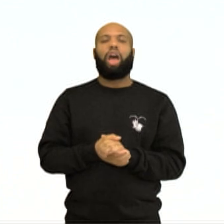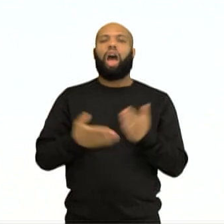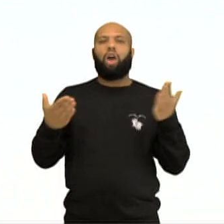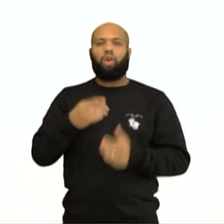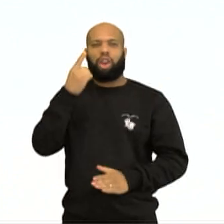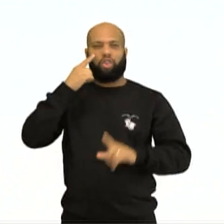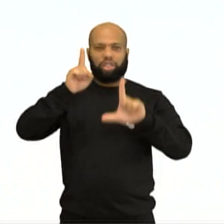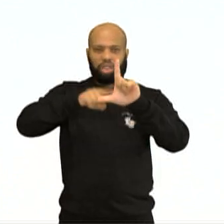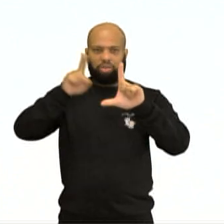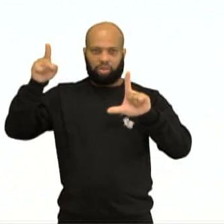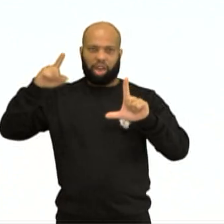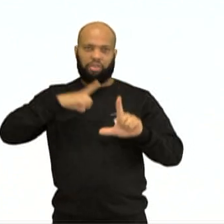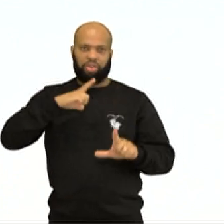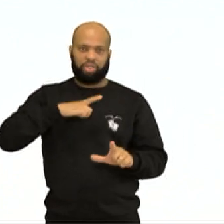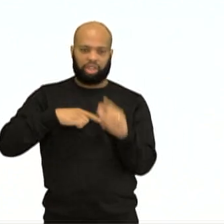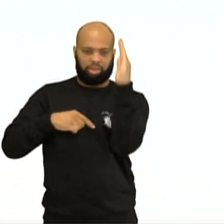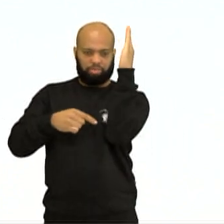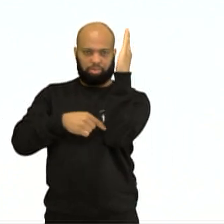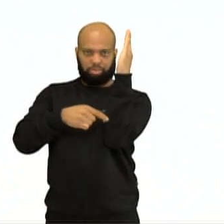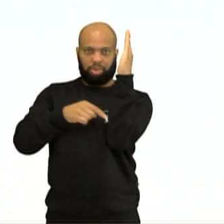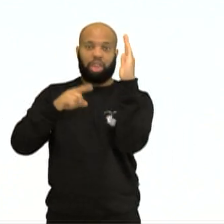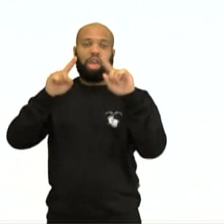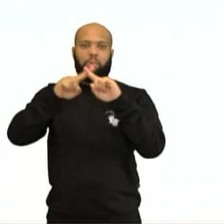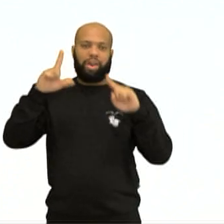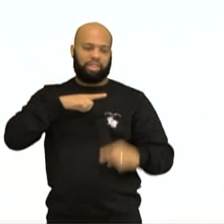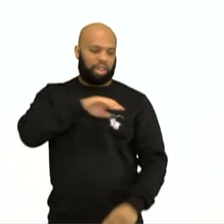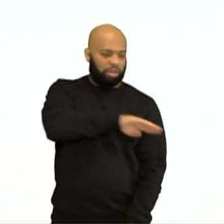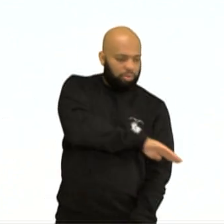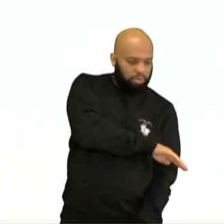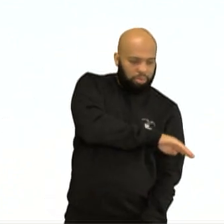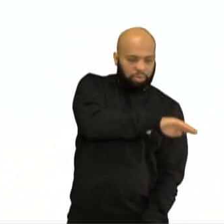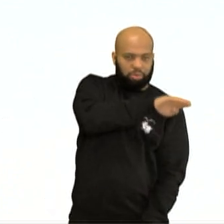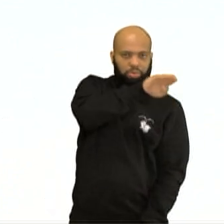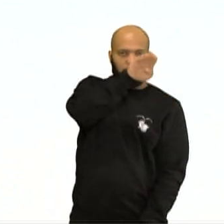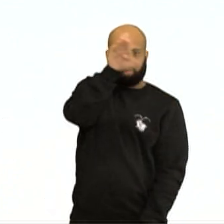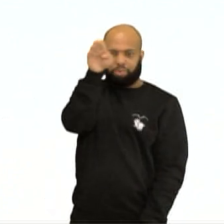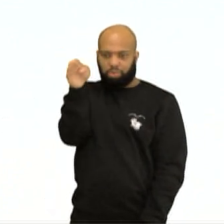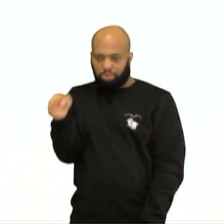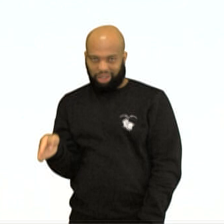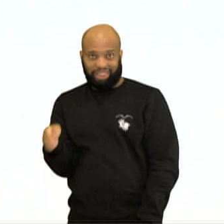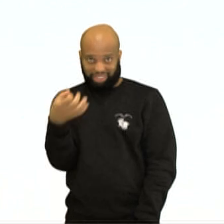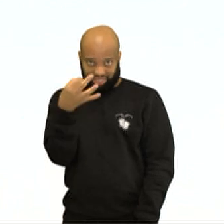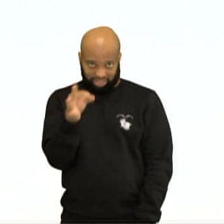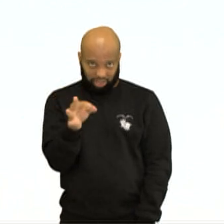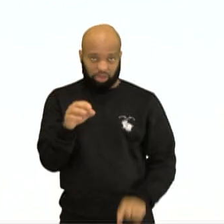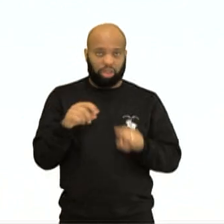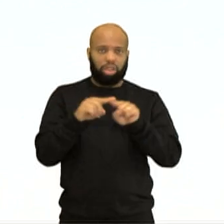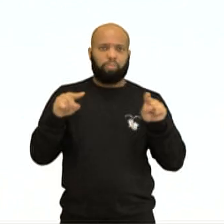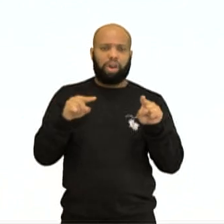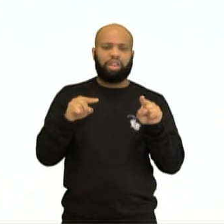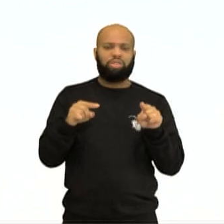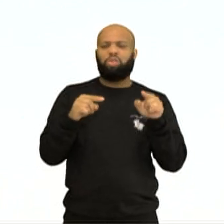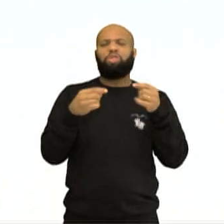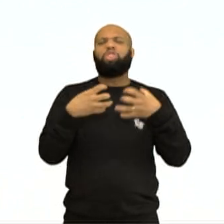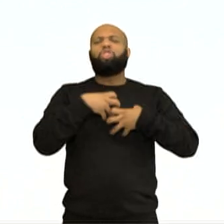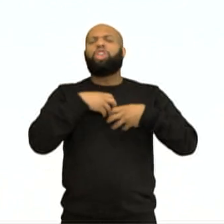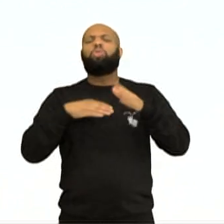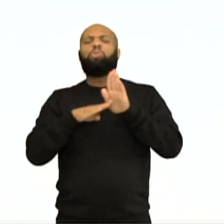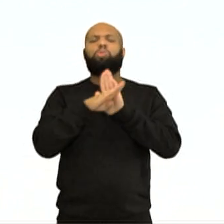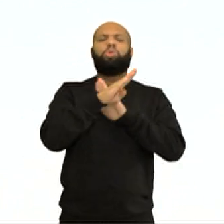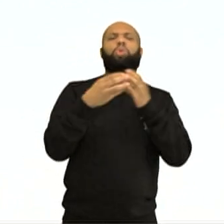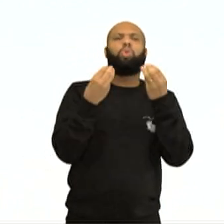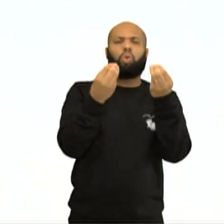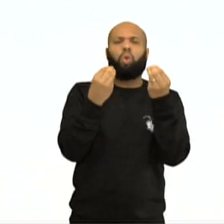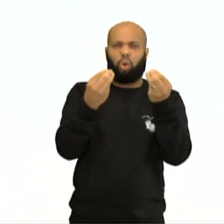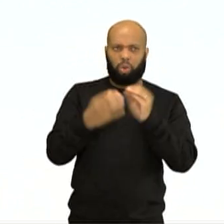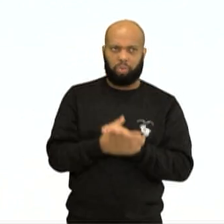valores de x a função aqui é decrescente, gente? Olha só. É crescente, né? Para quais valores de x que ela é crescente? Então, observem